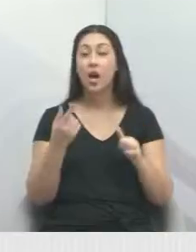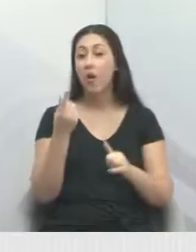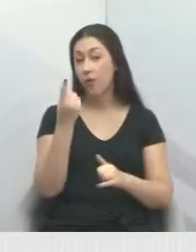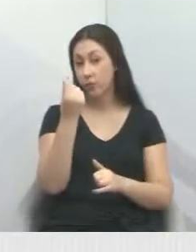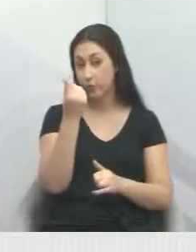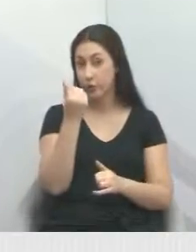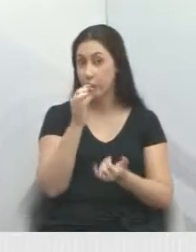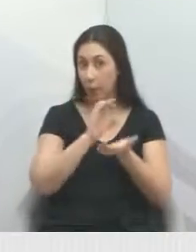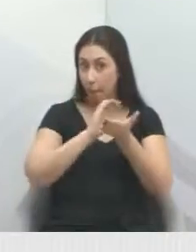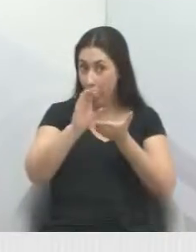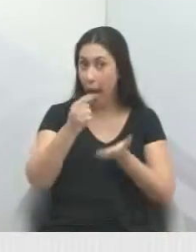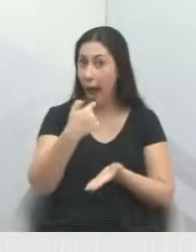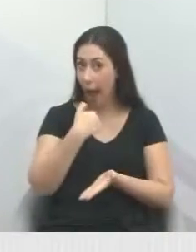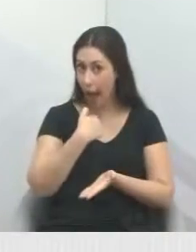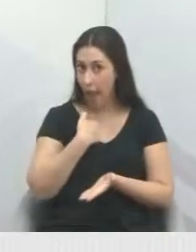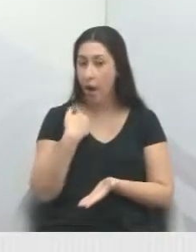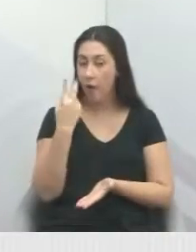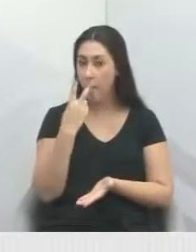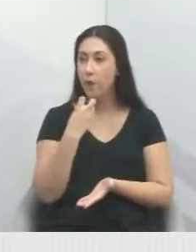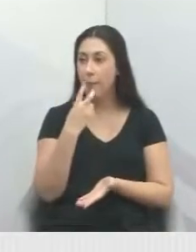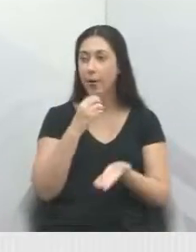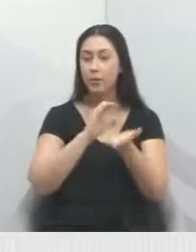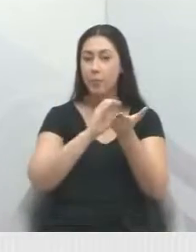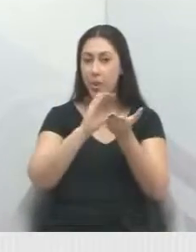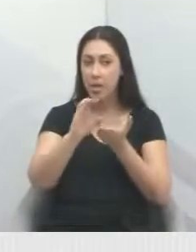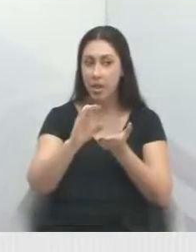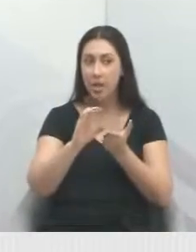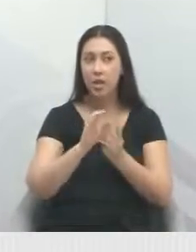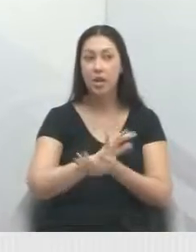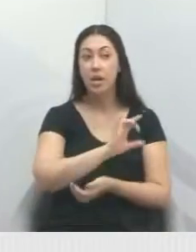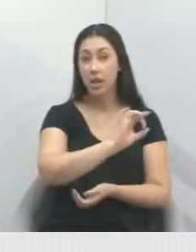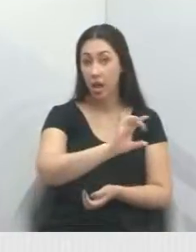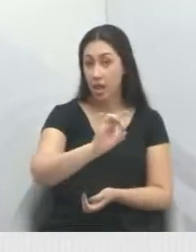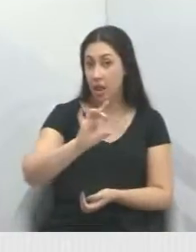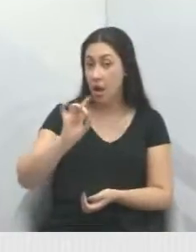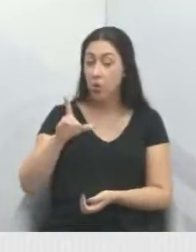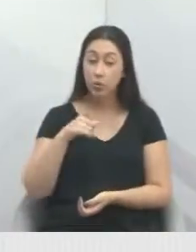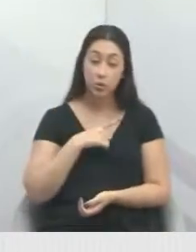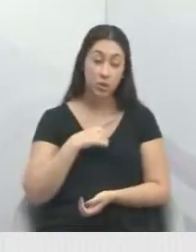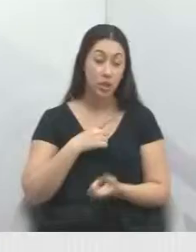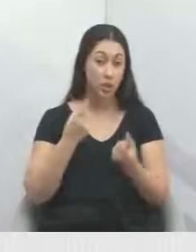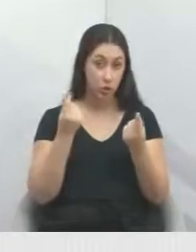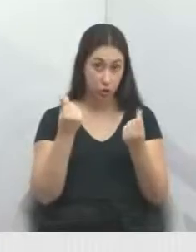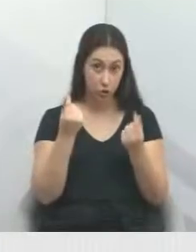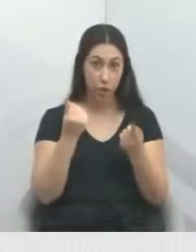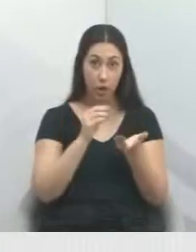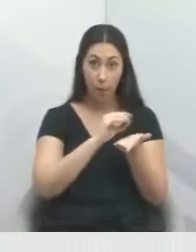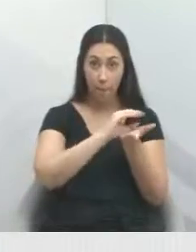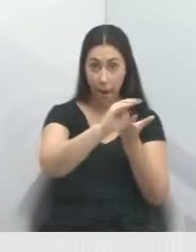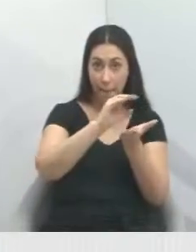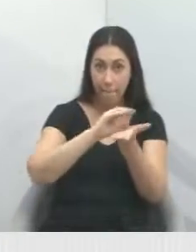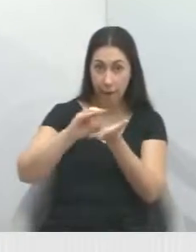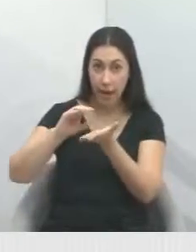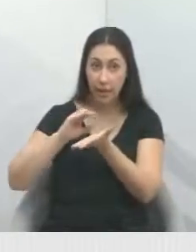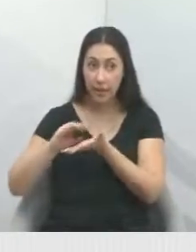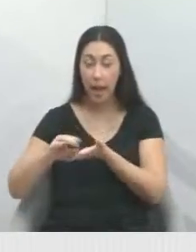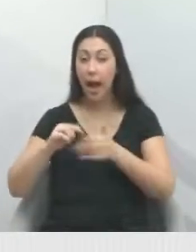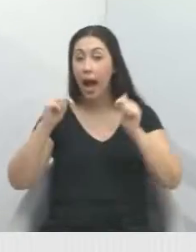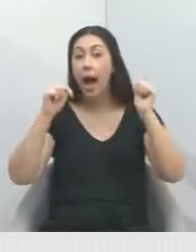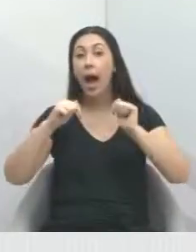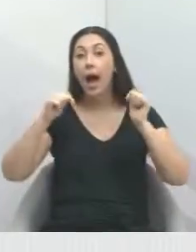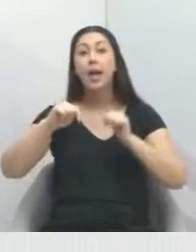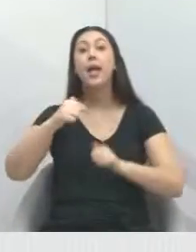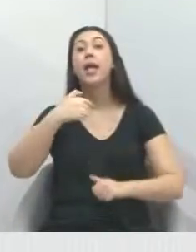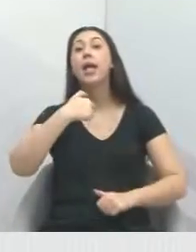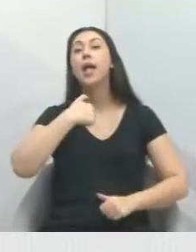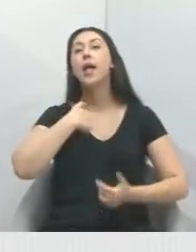do vereador Valmir do Parque Minha Lua. Cada vereador tem as suas emendas para mandar para a cidade. Essa é do